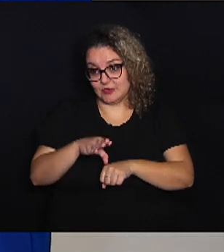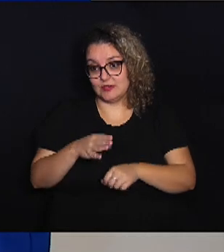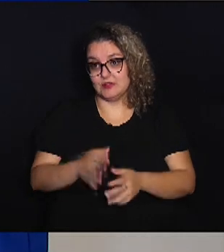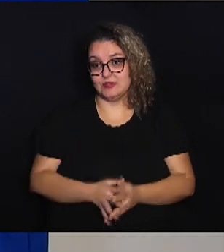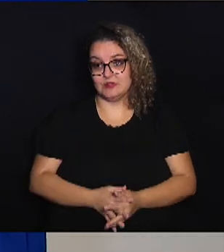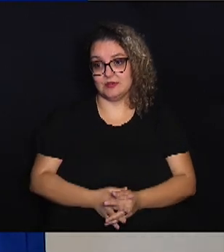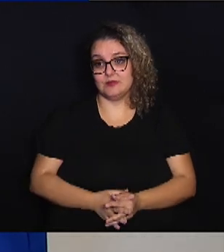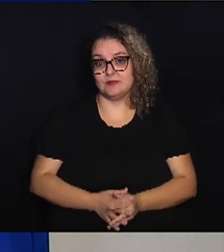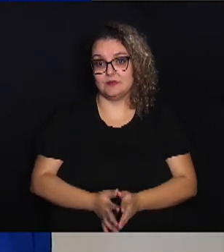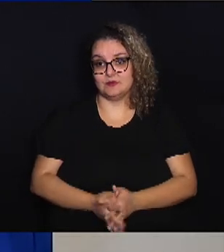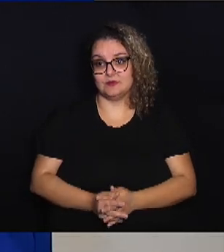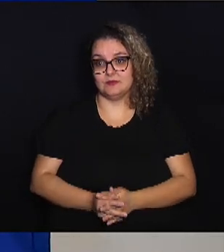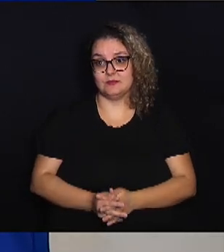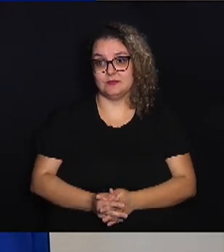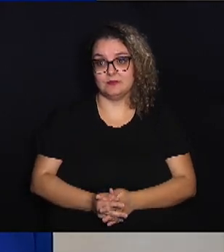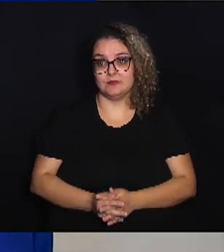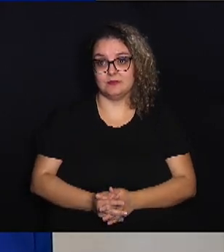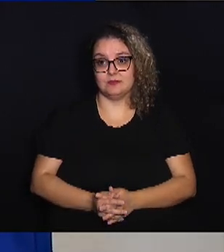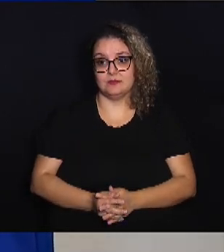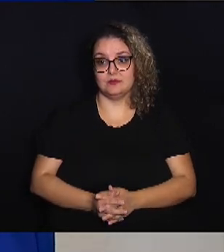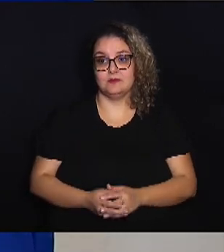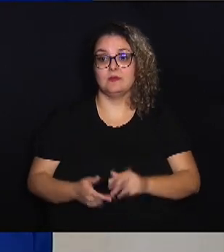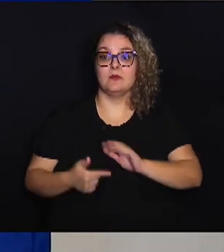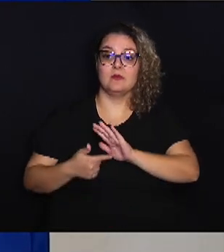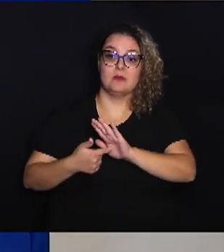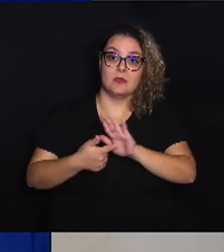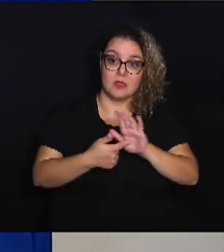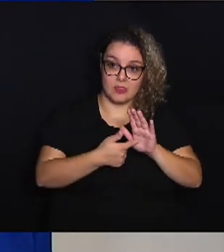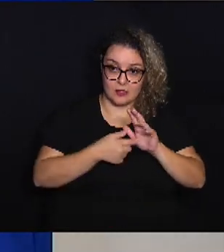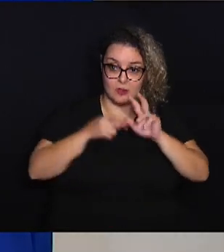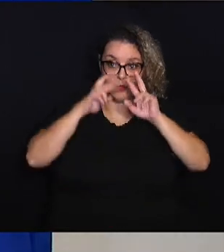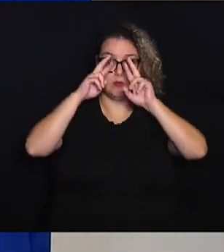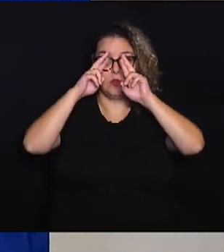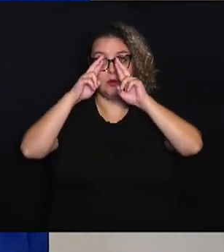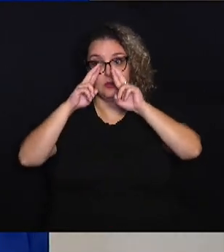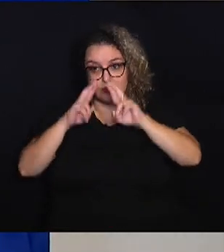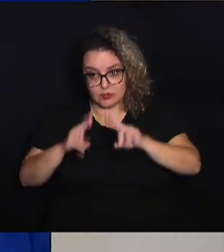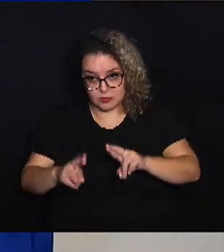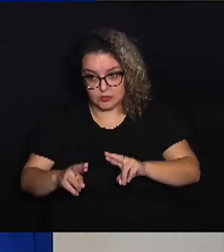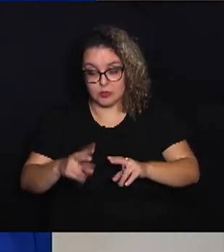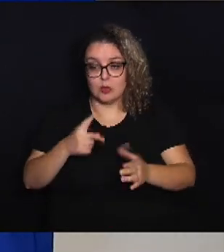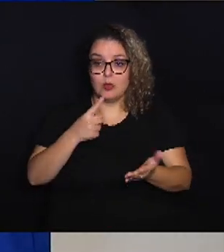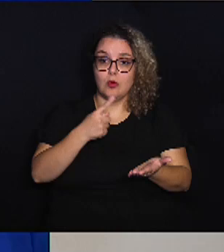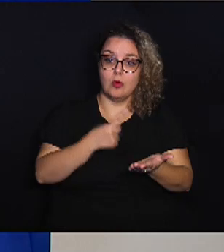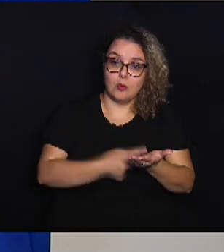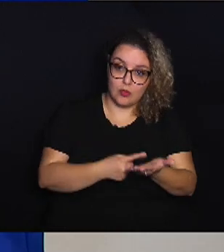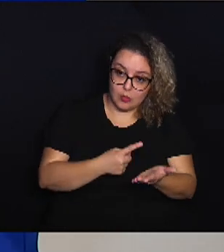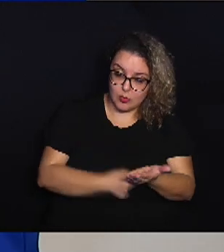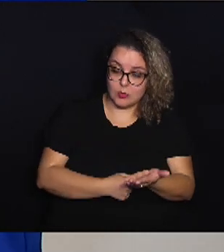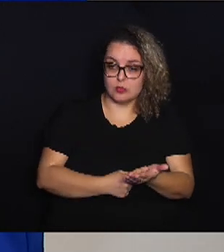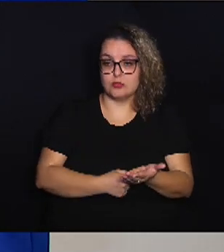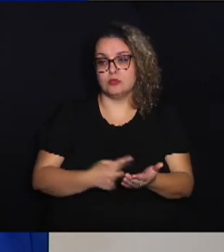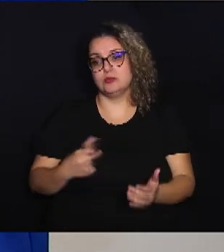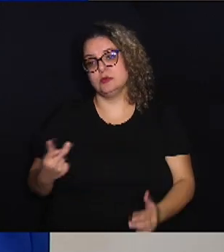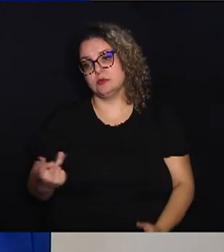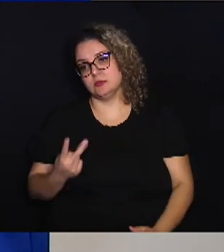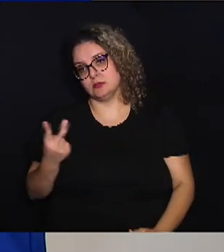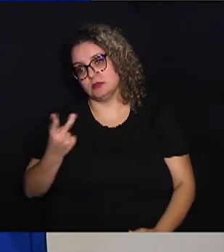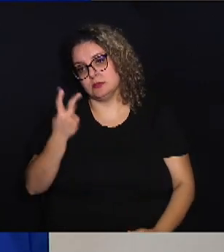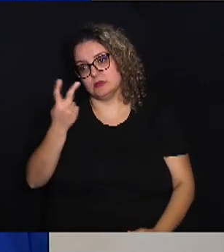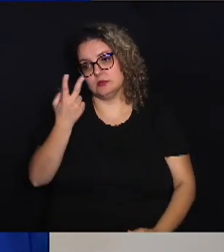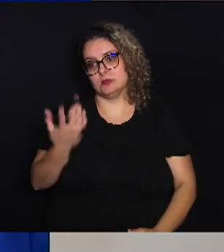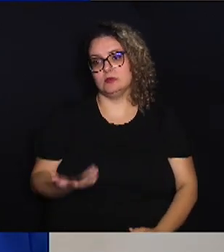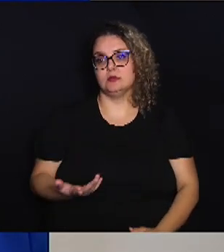é você demonstrar muito respeito, compromisso e valorizar